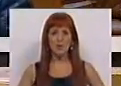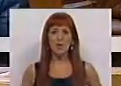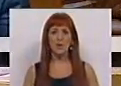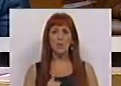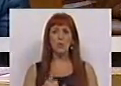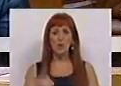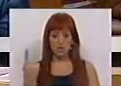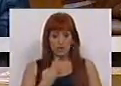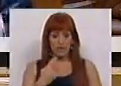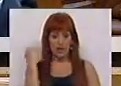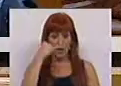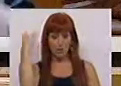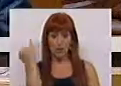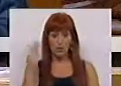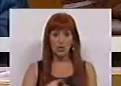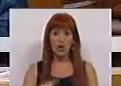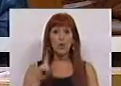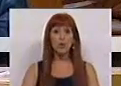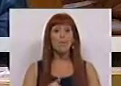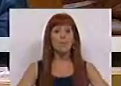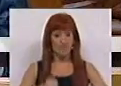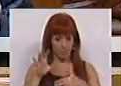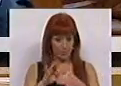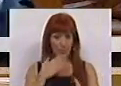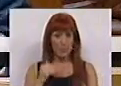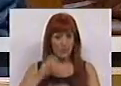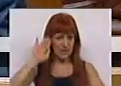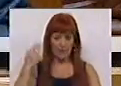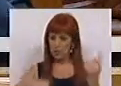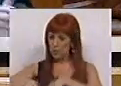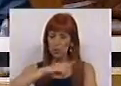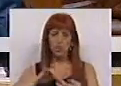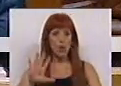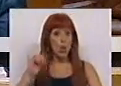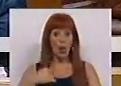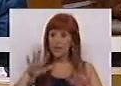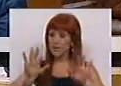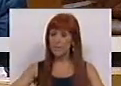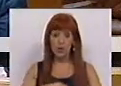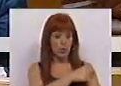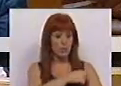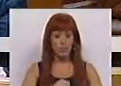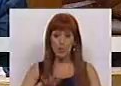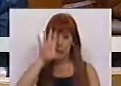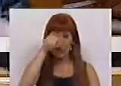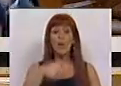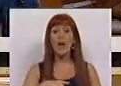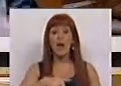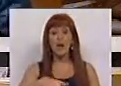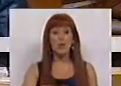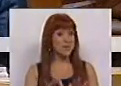por dever institucional e no tempo adequado. Sabemos todos quando termina o mandato do atual Governo,